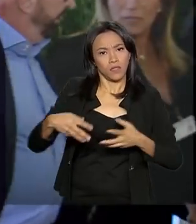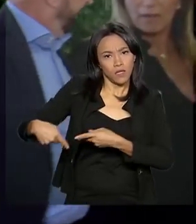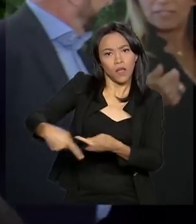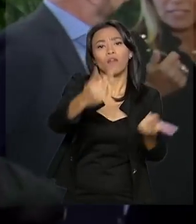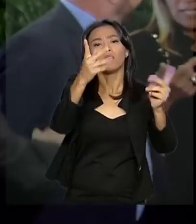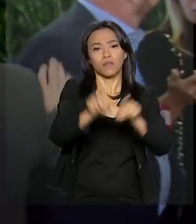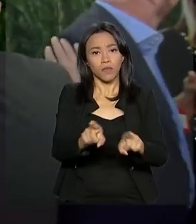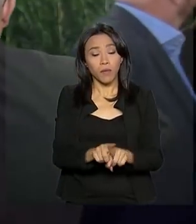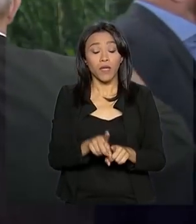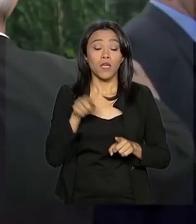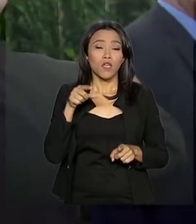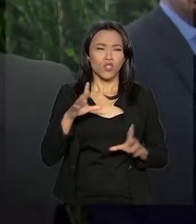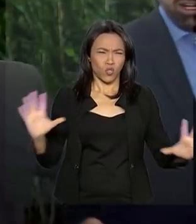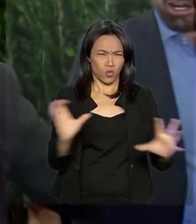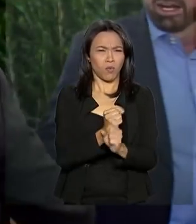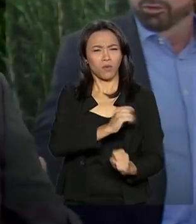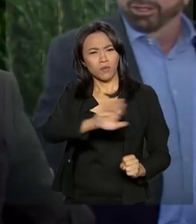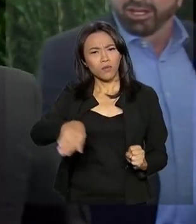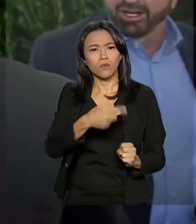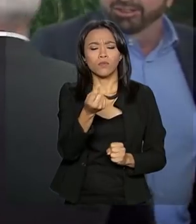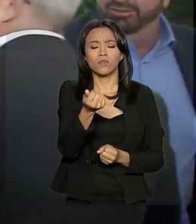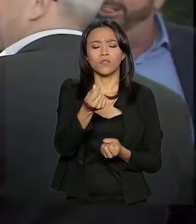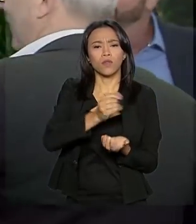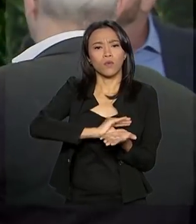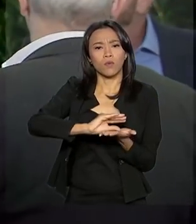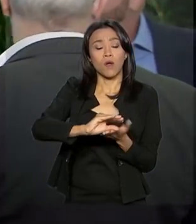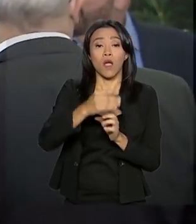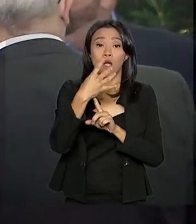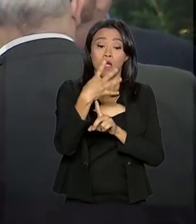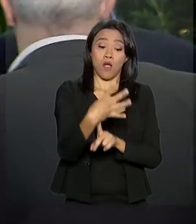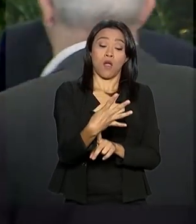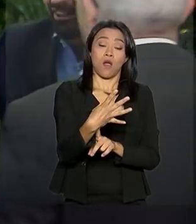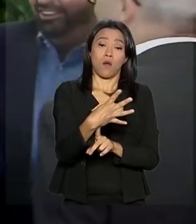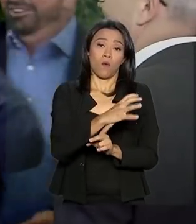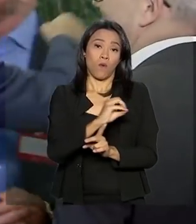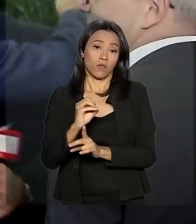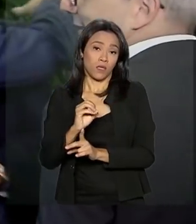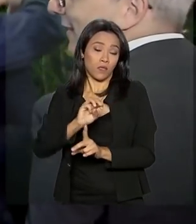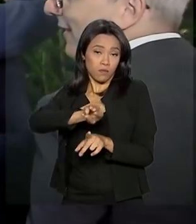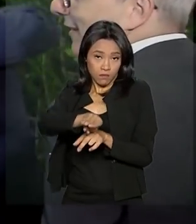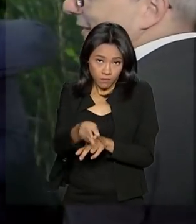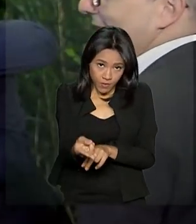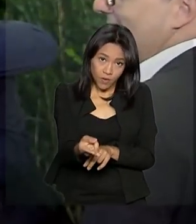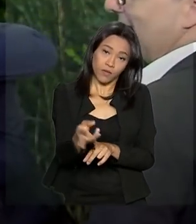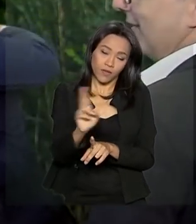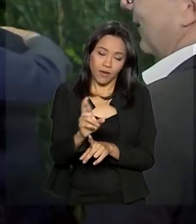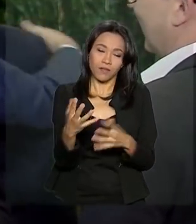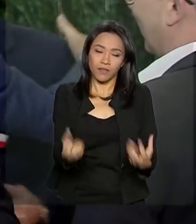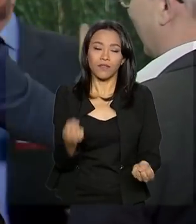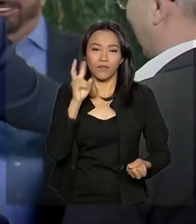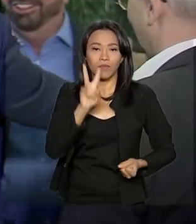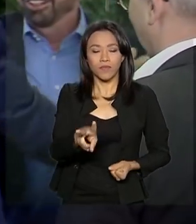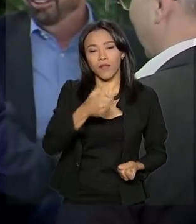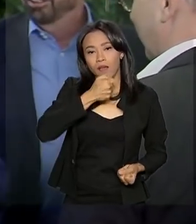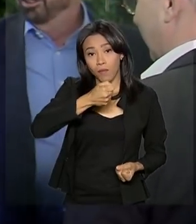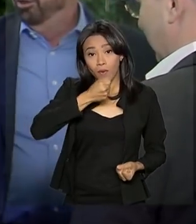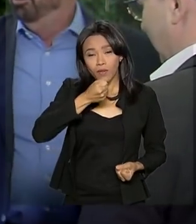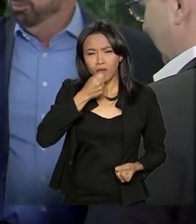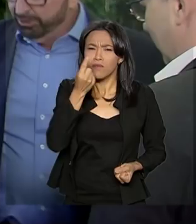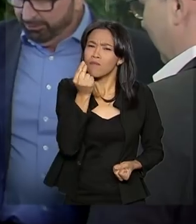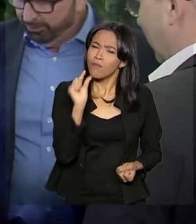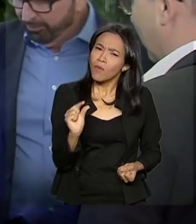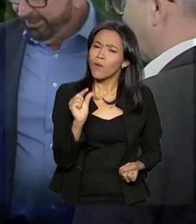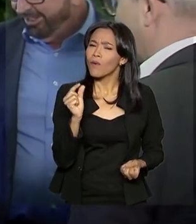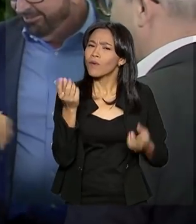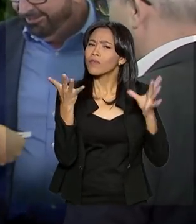investimentos devem reunir cerca de 400 milhões de reais. Vamos ver na reportagem um pouco